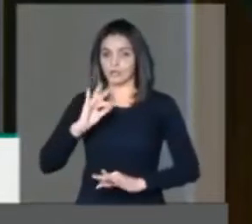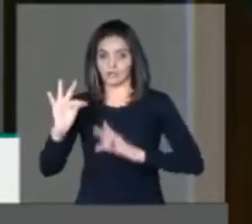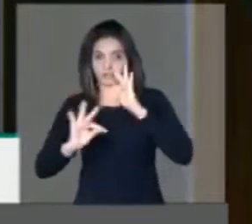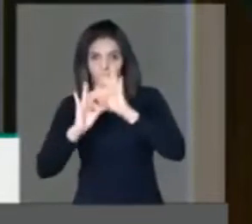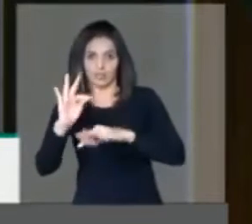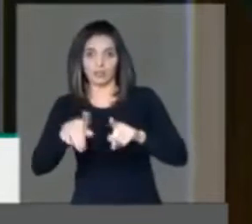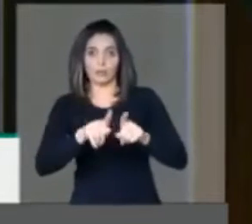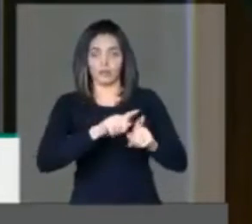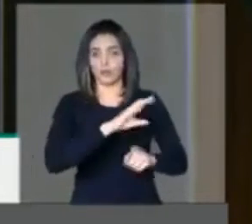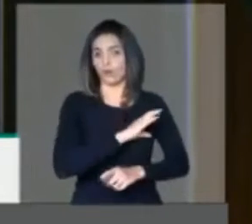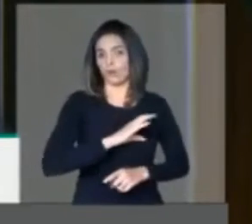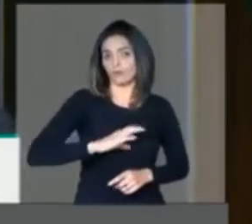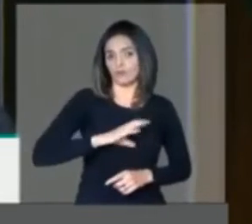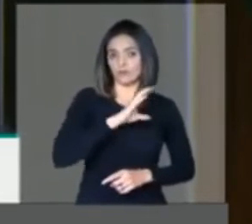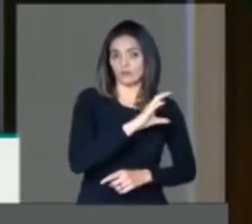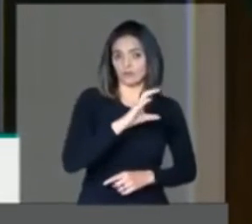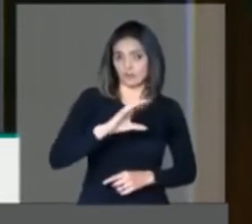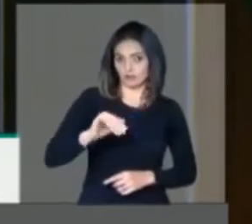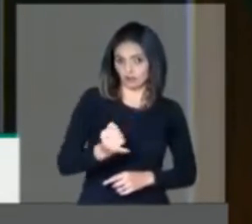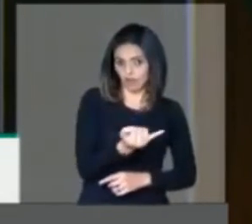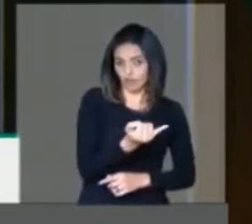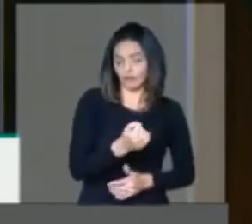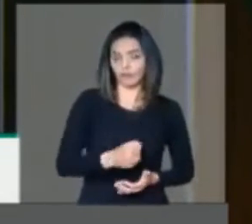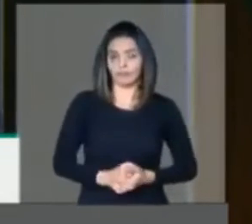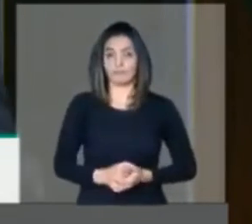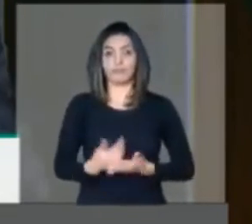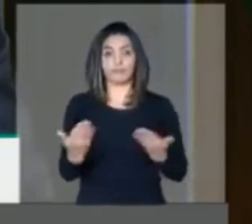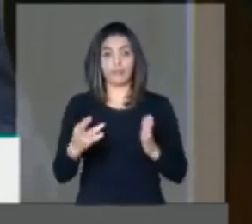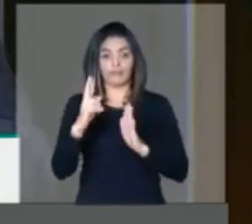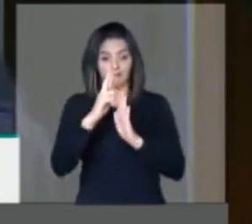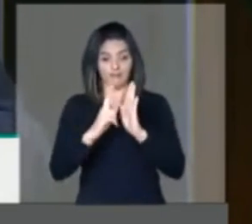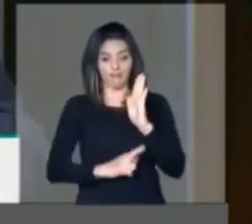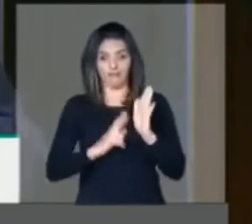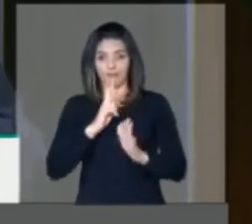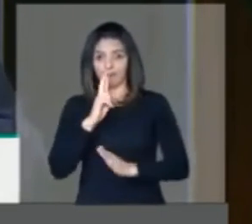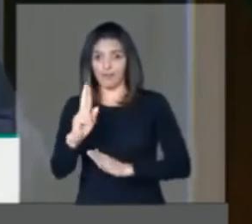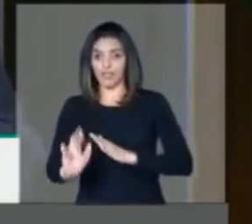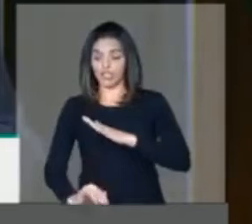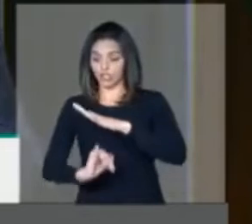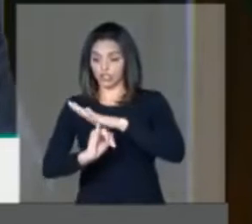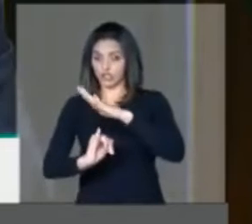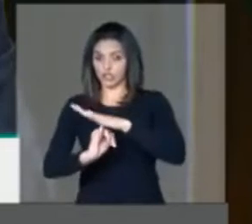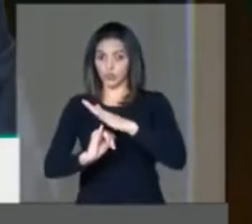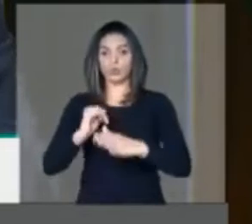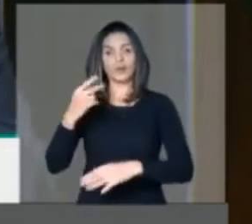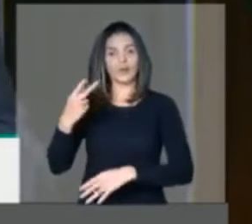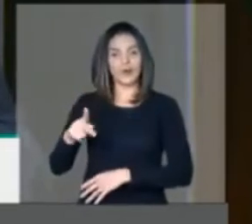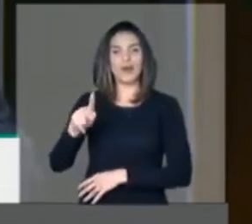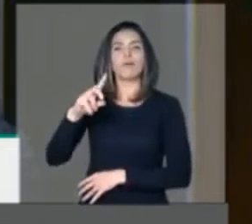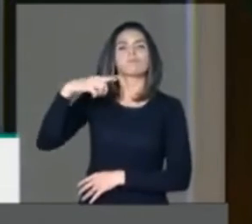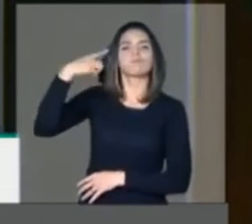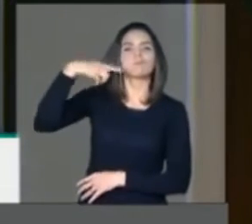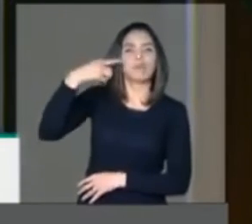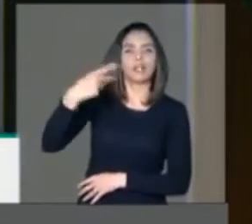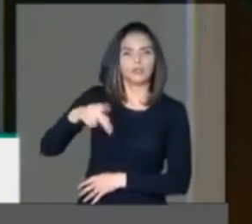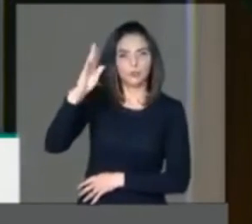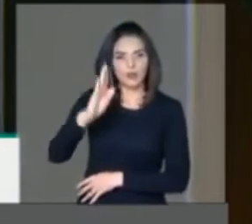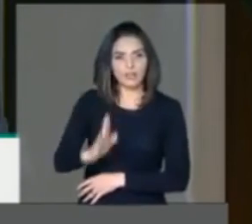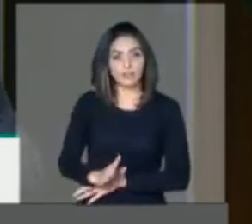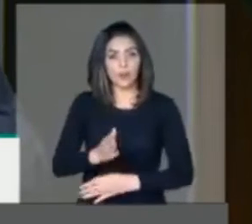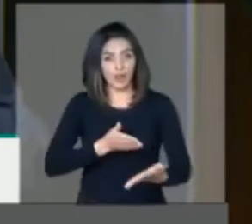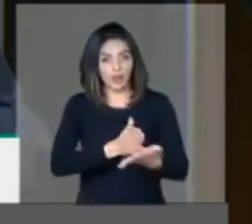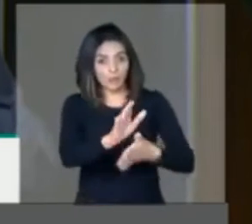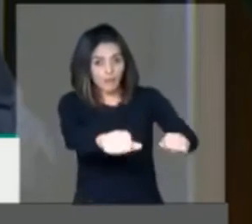Justiça. Inclusive, temos um parecer dos Institutos dos Advogados do Brasil, aprovado pelo